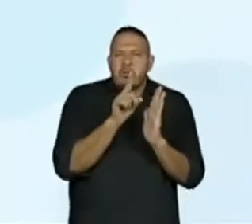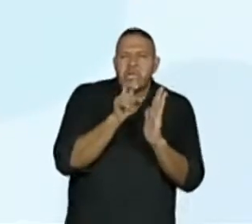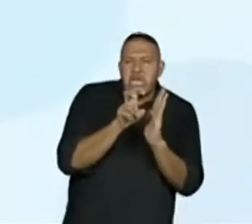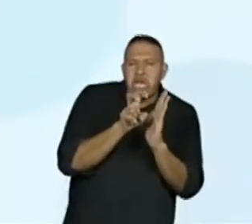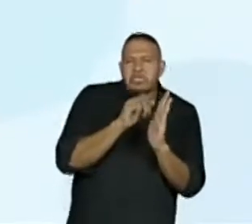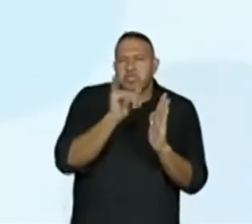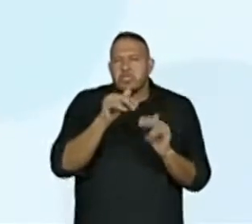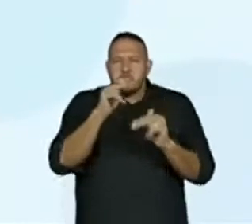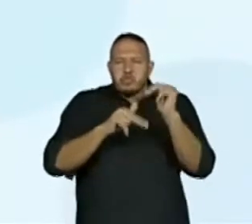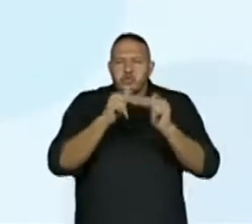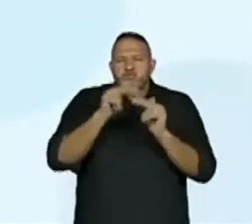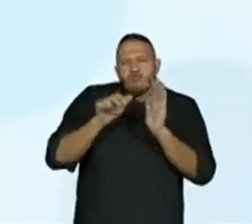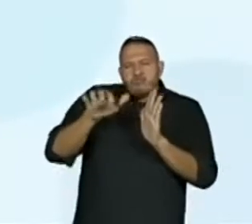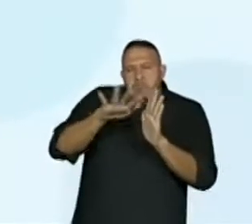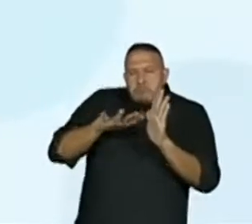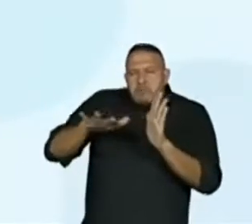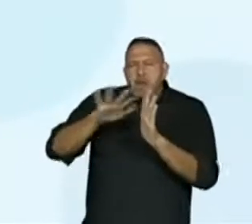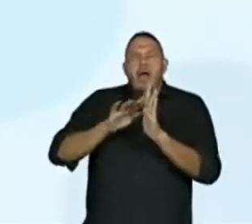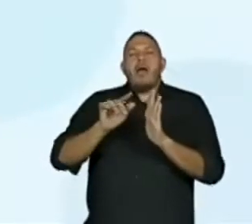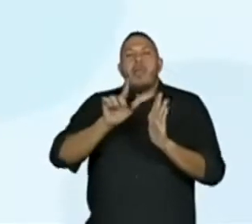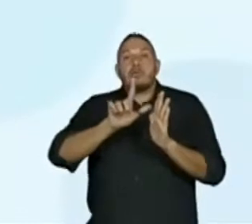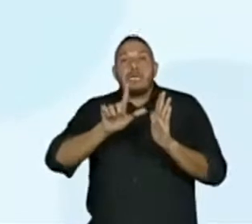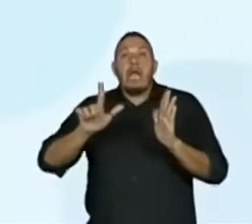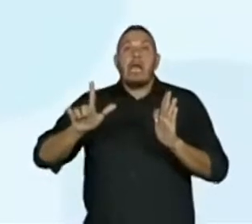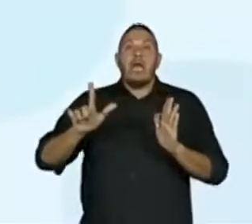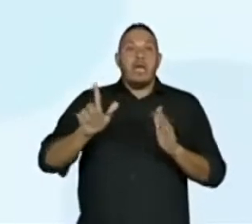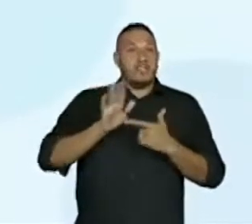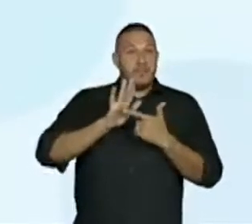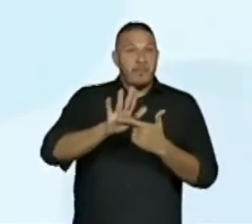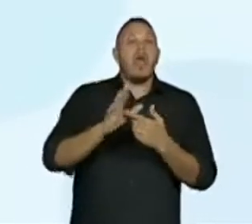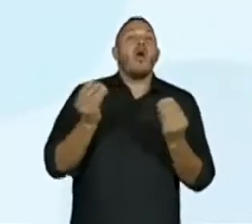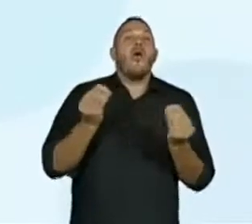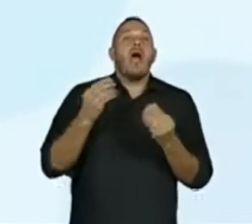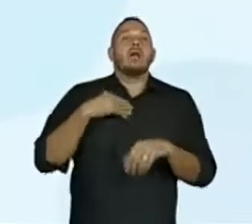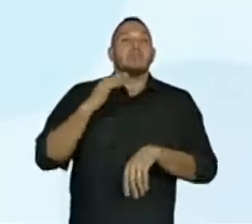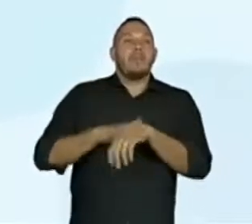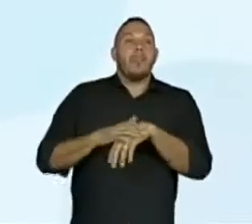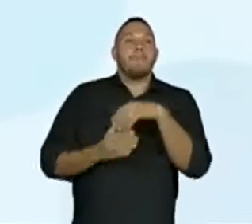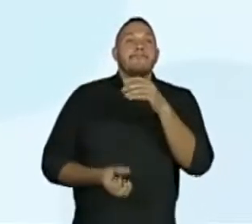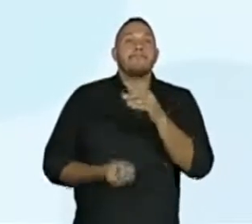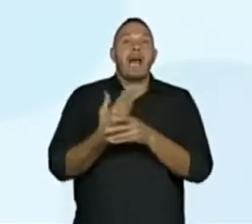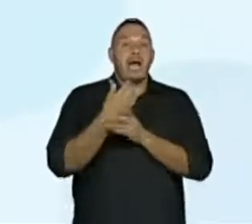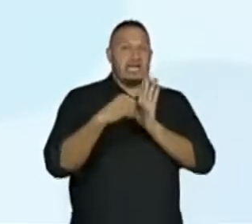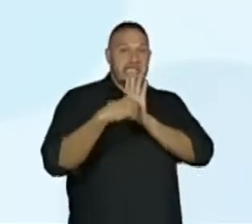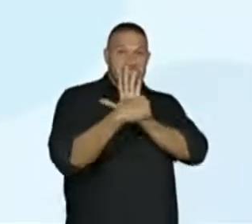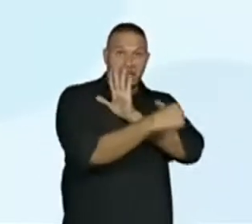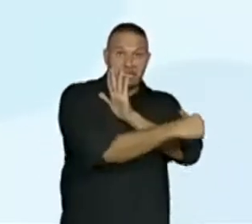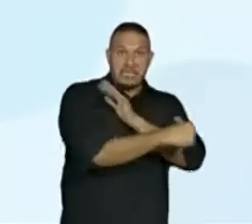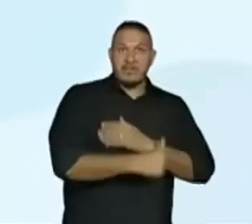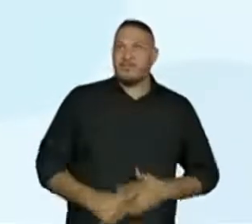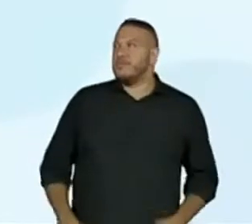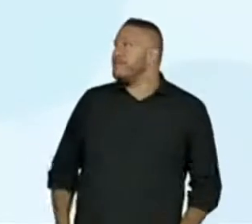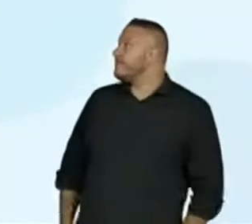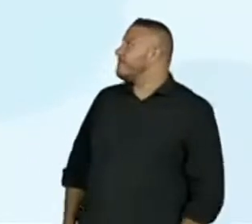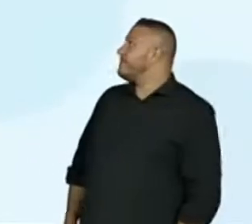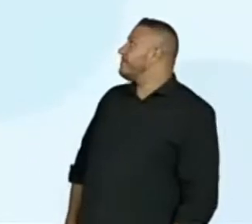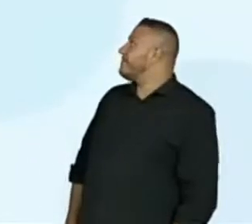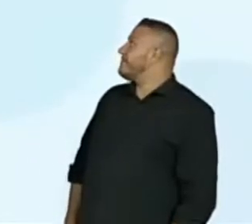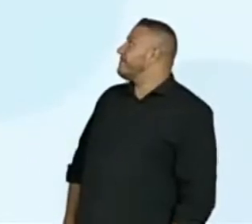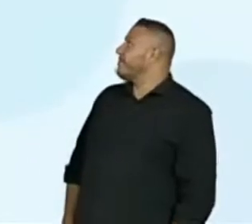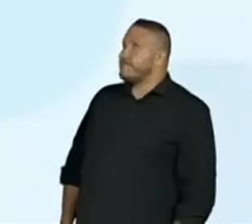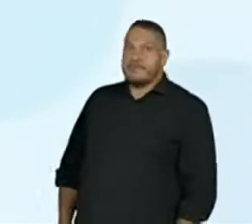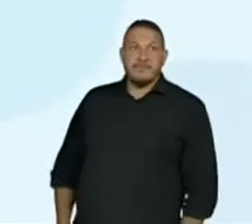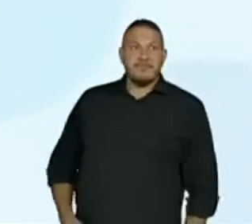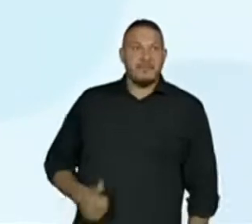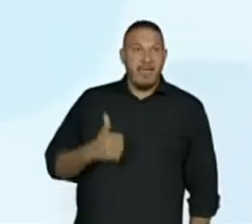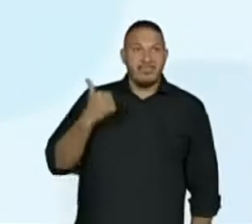lado leste vamos destacar aqui quando ela surge vou pegar o marca texto então a